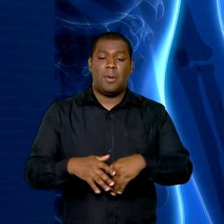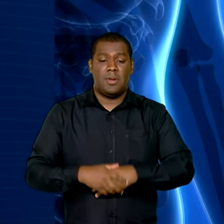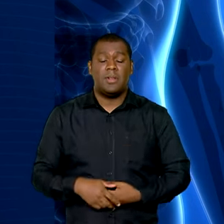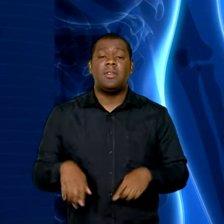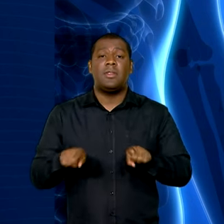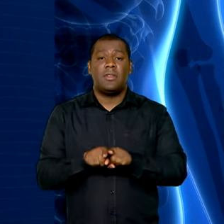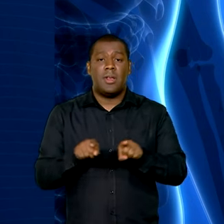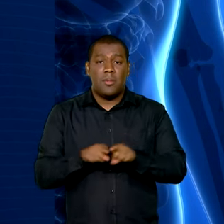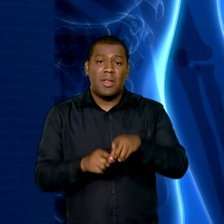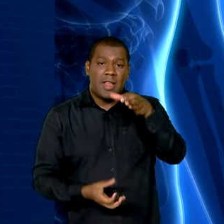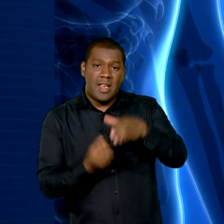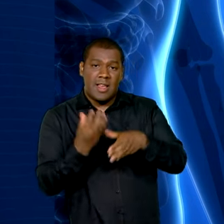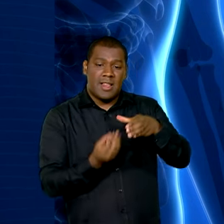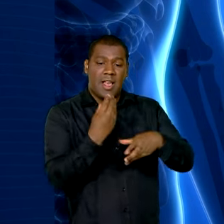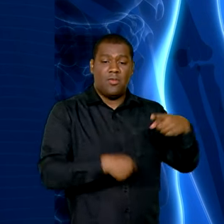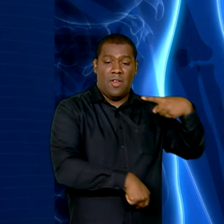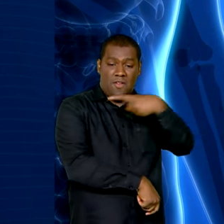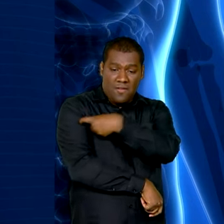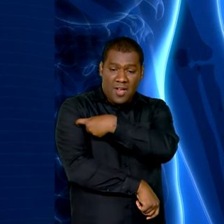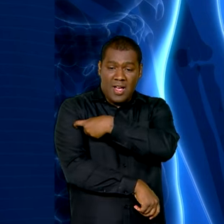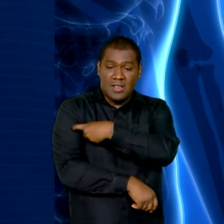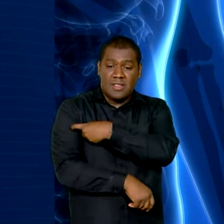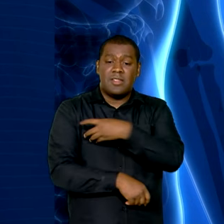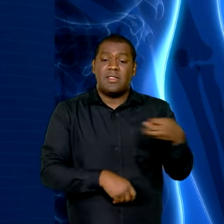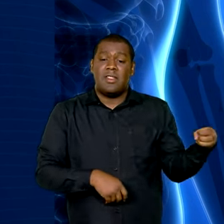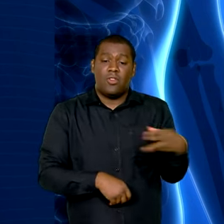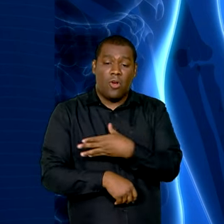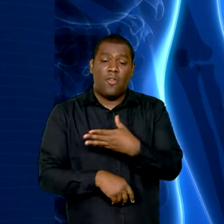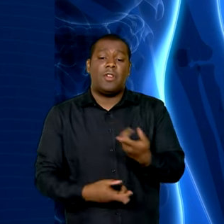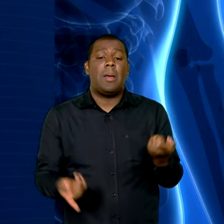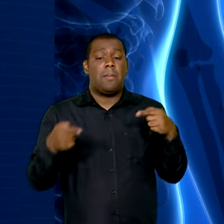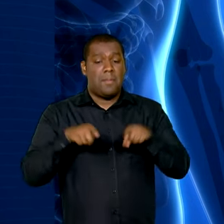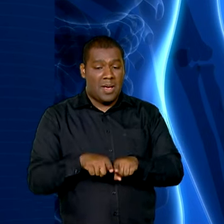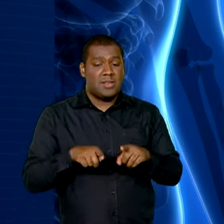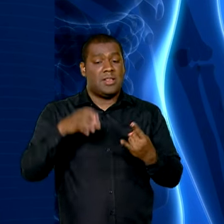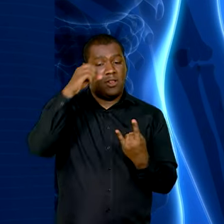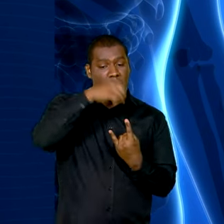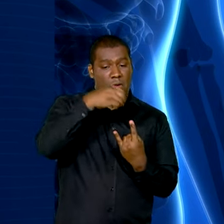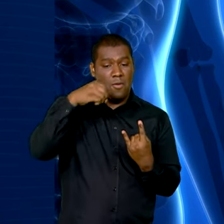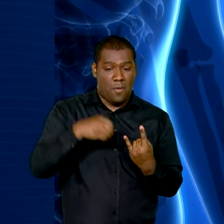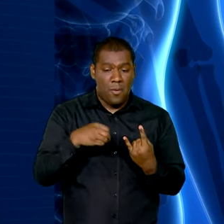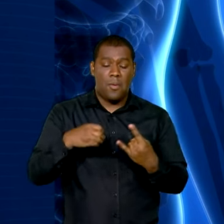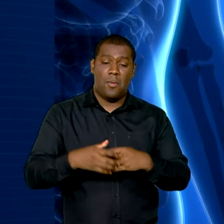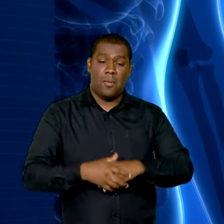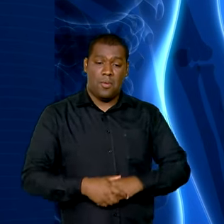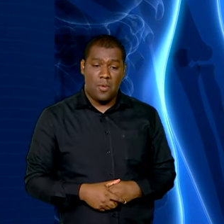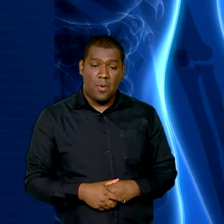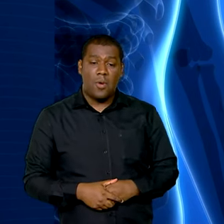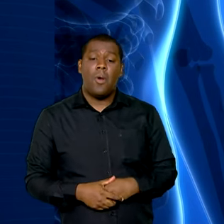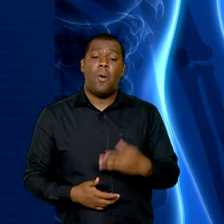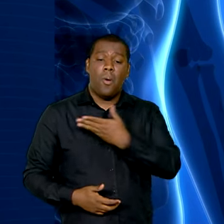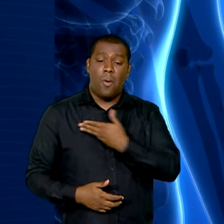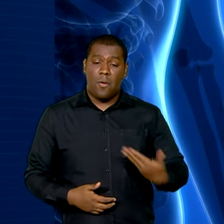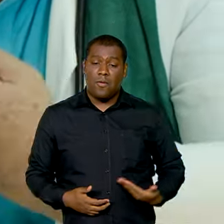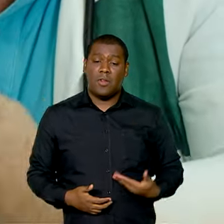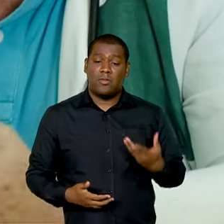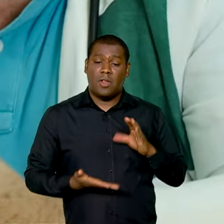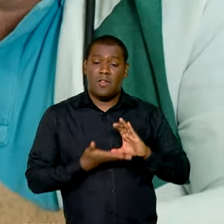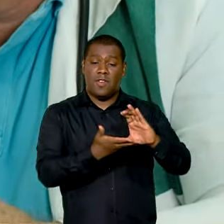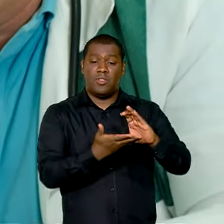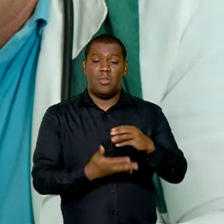de novas vacinas, em parceria com a Fundação Oswaldo Cruz, a Fiocruz, vão contar com 3 milhões de reais.